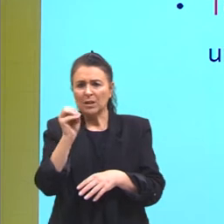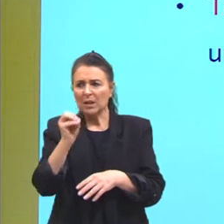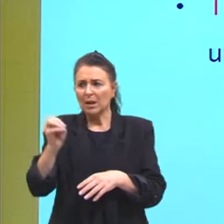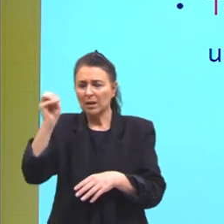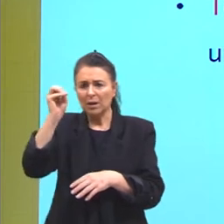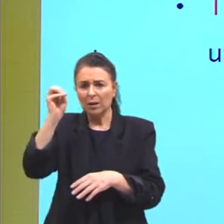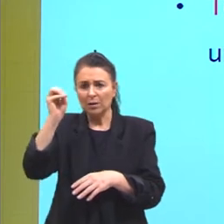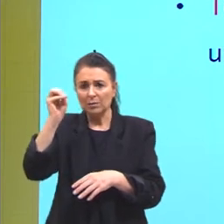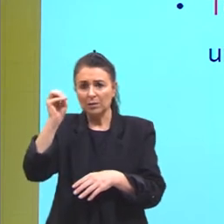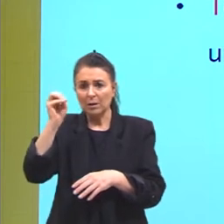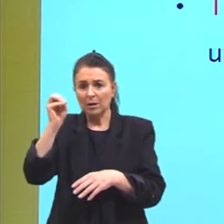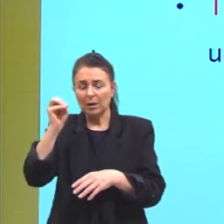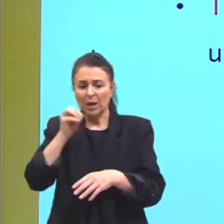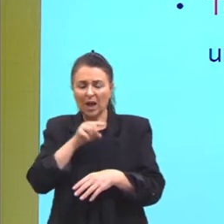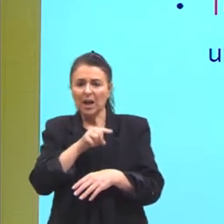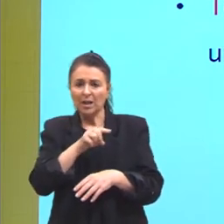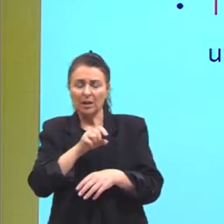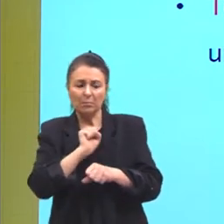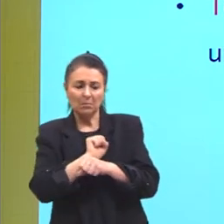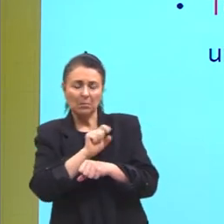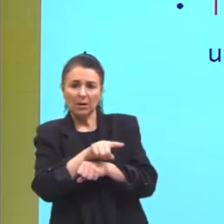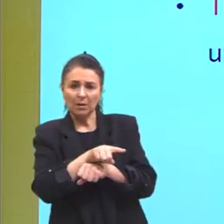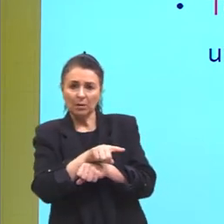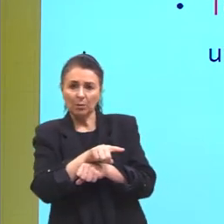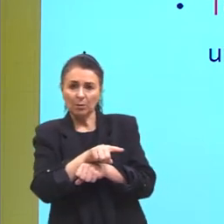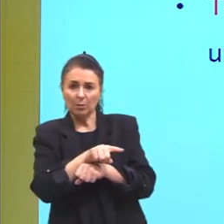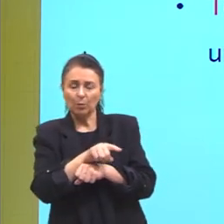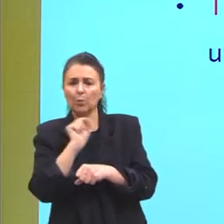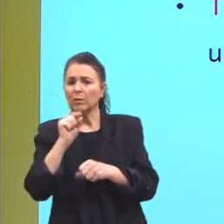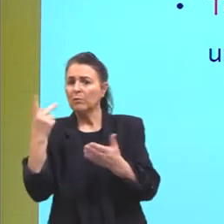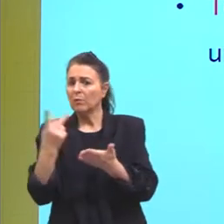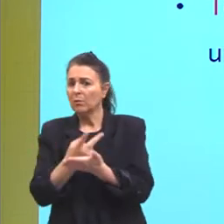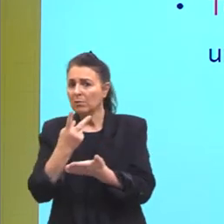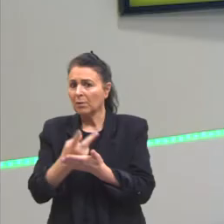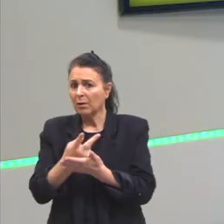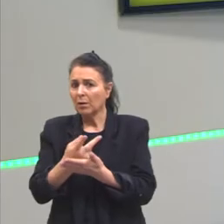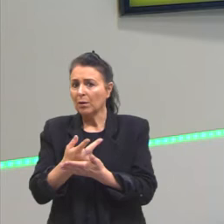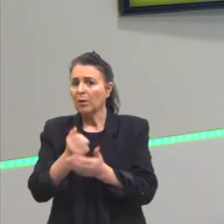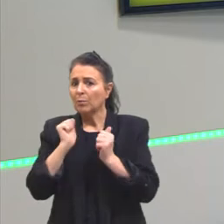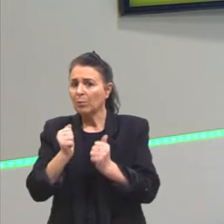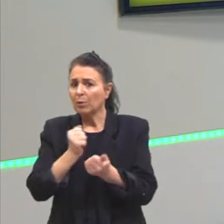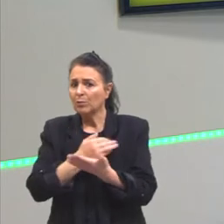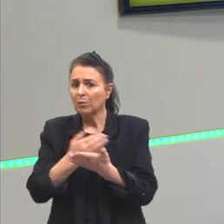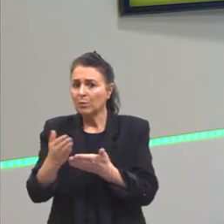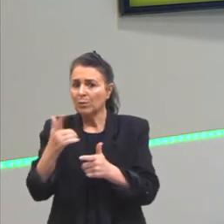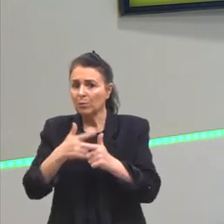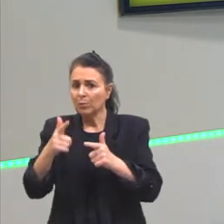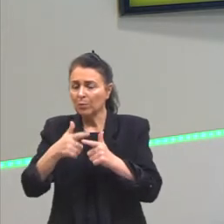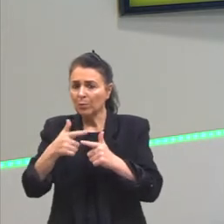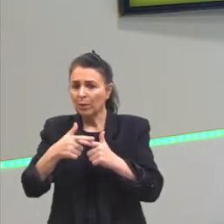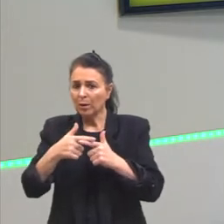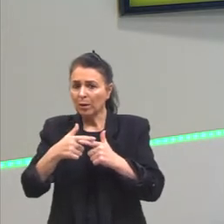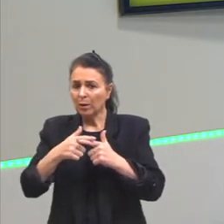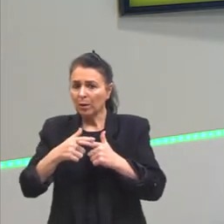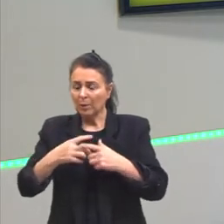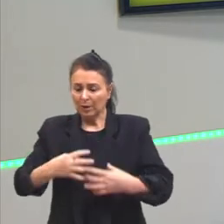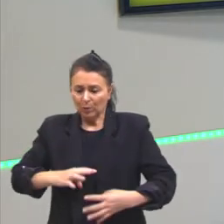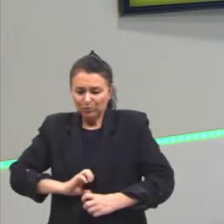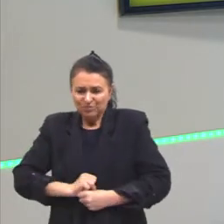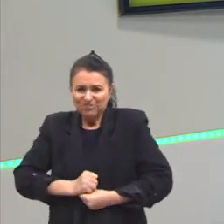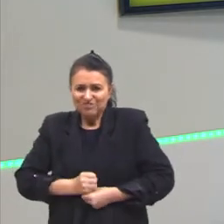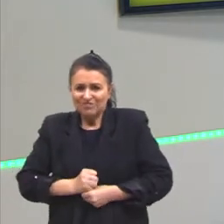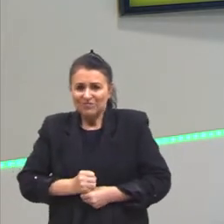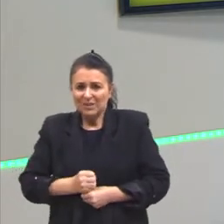refeição, já depois de duas, três horas ali exposta, pode ter algum probleminha na intestinal, uma dor de barriga, um